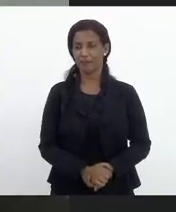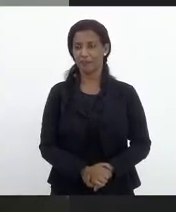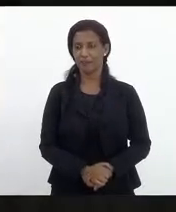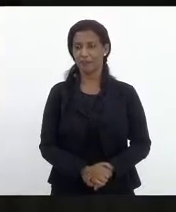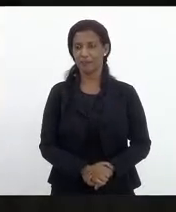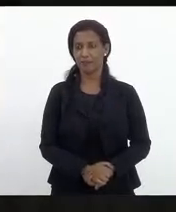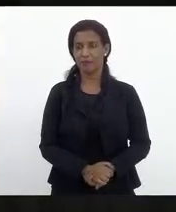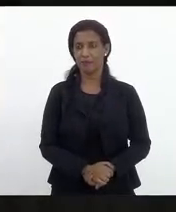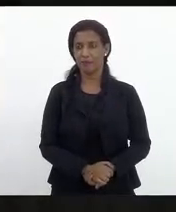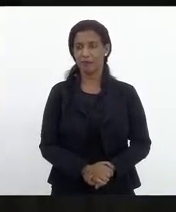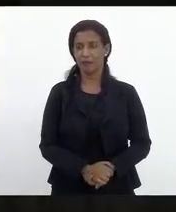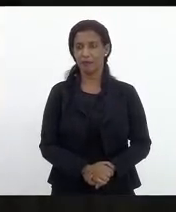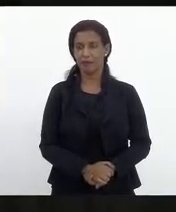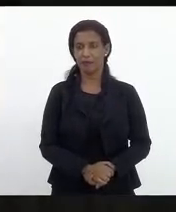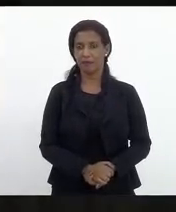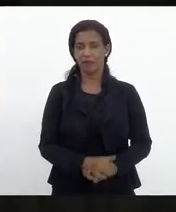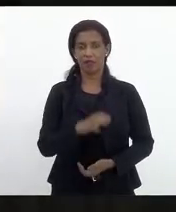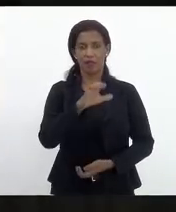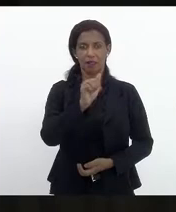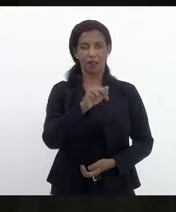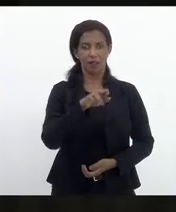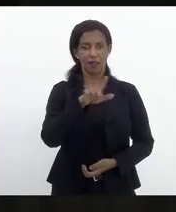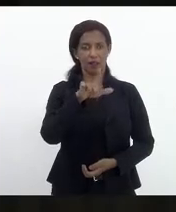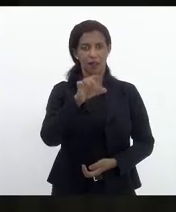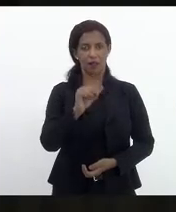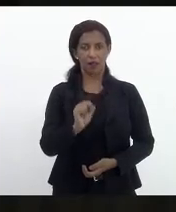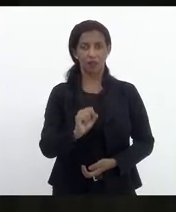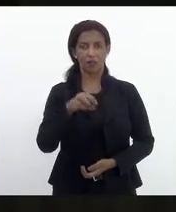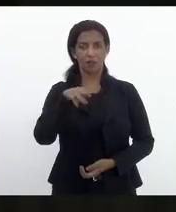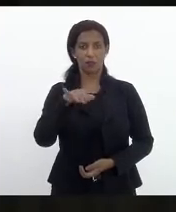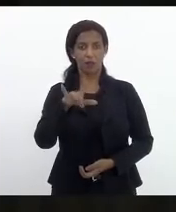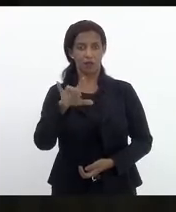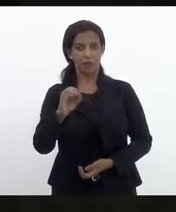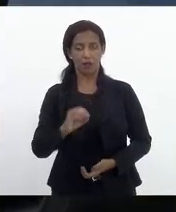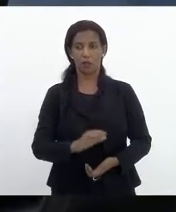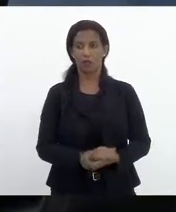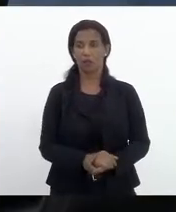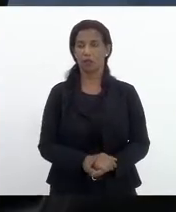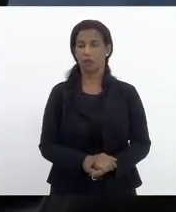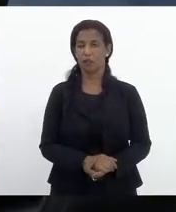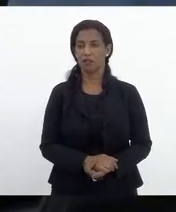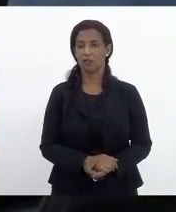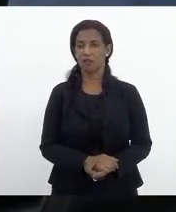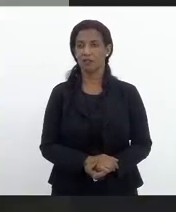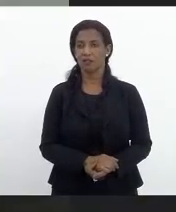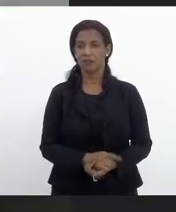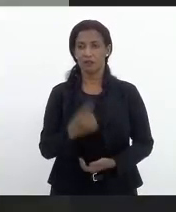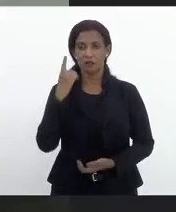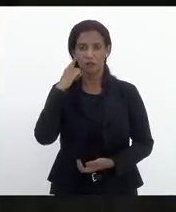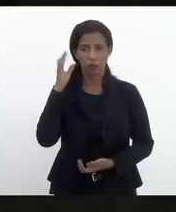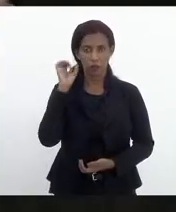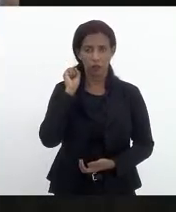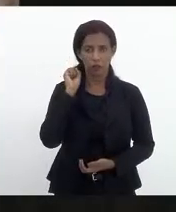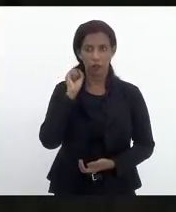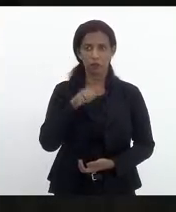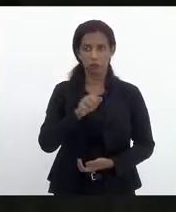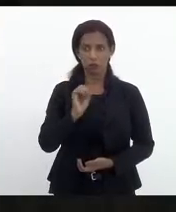Deputado Carlos Mique, deputado Carlos Macedo. Oi, Bebeto. Está me ouvindo agora, né? Sim.